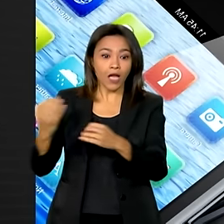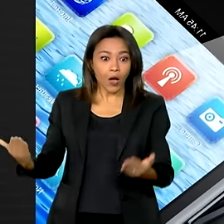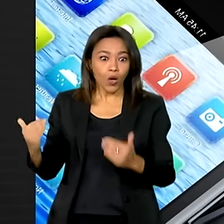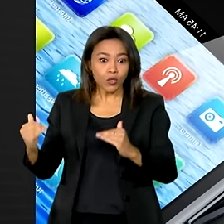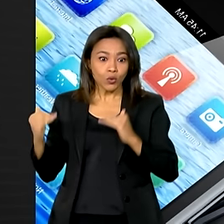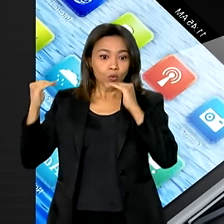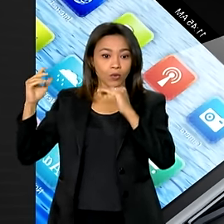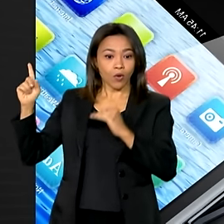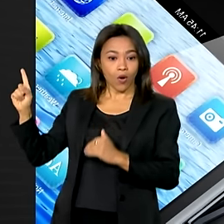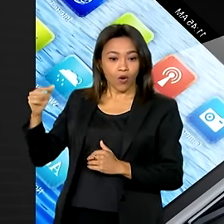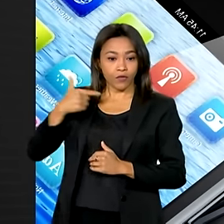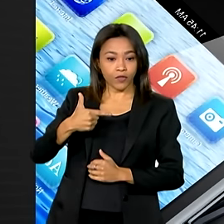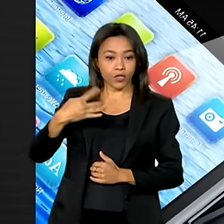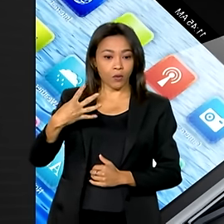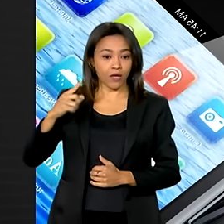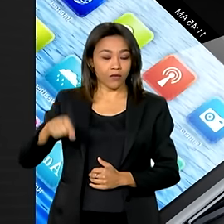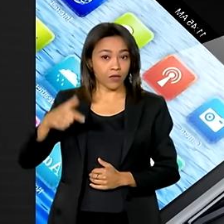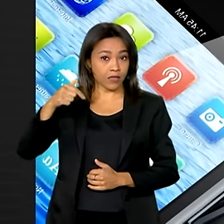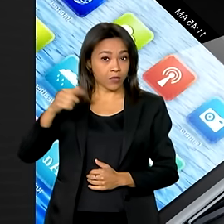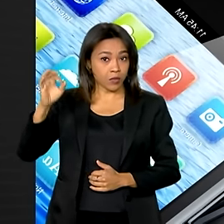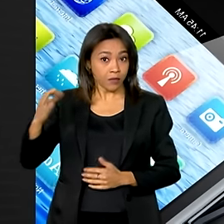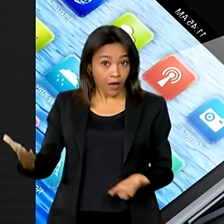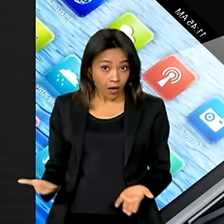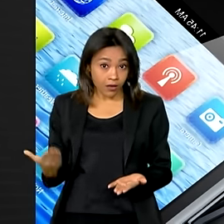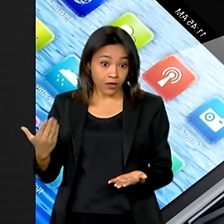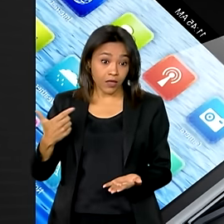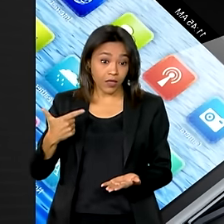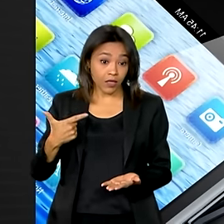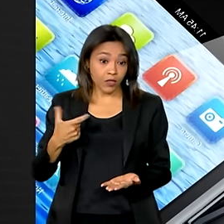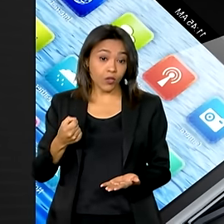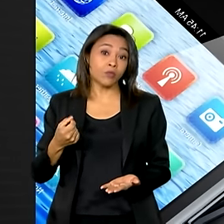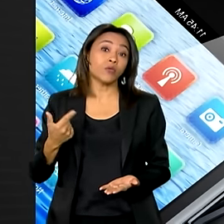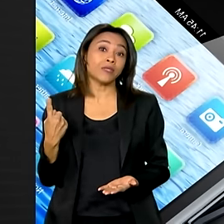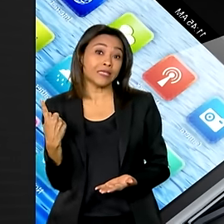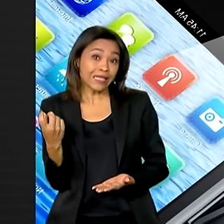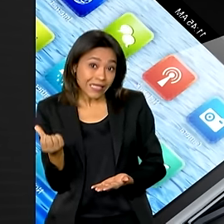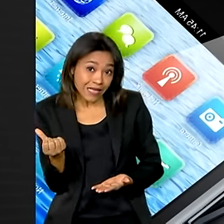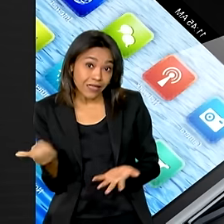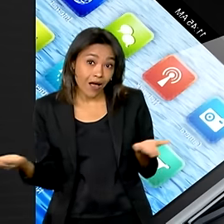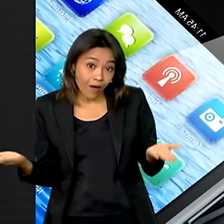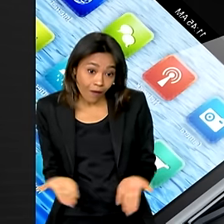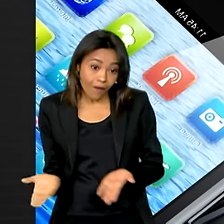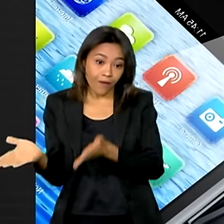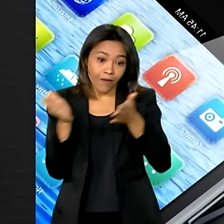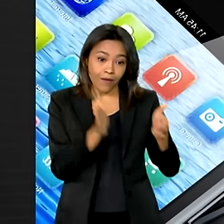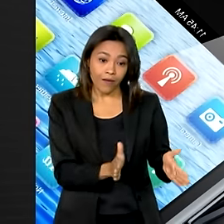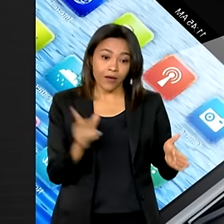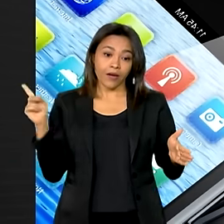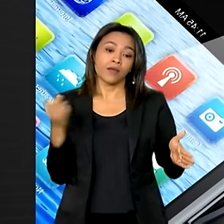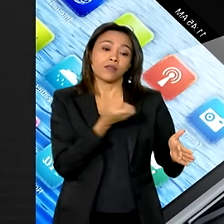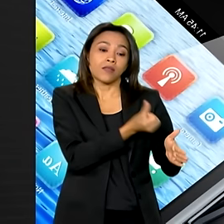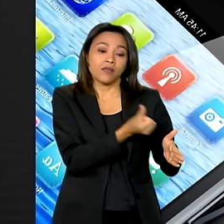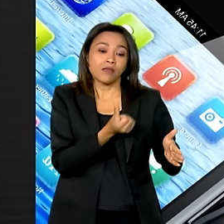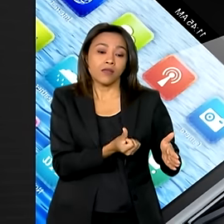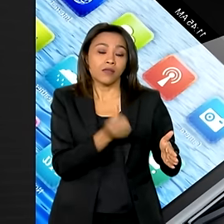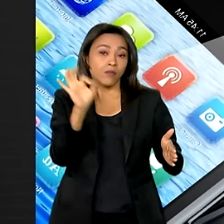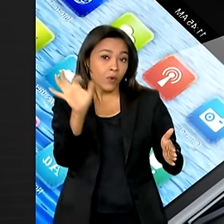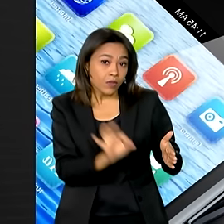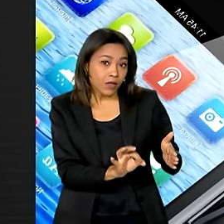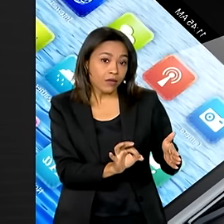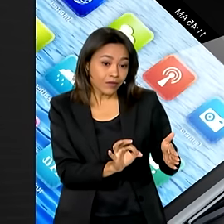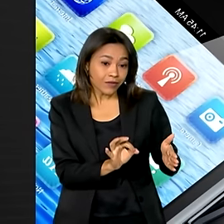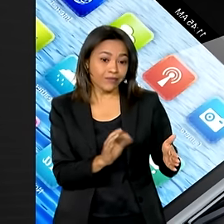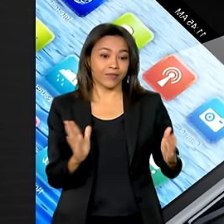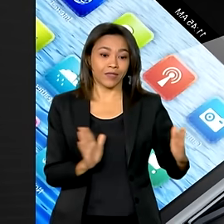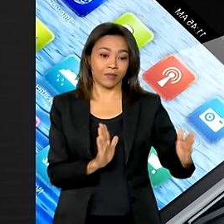24,7% em 2016 para 66% em